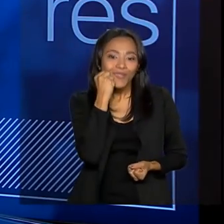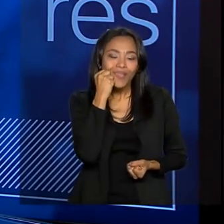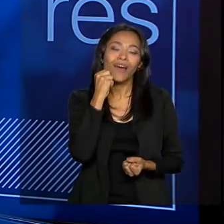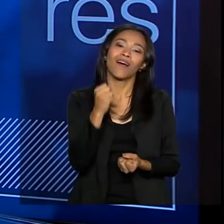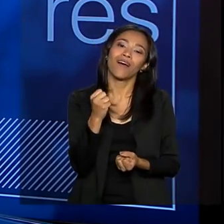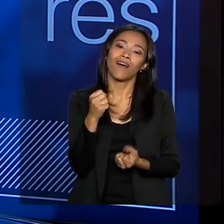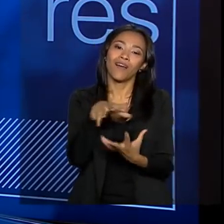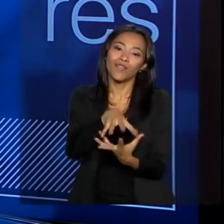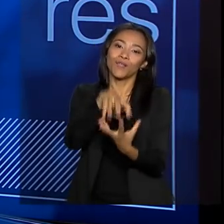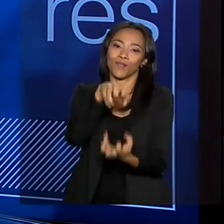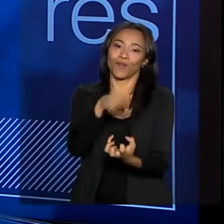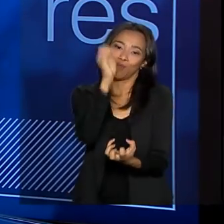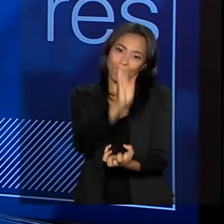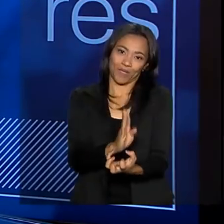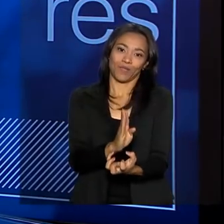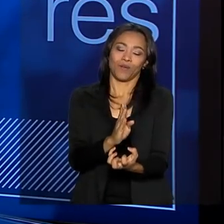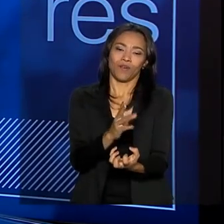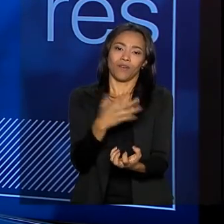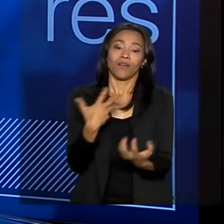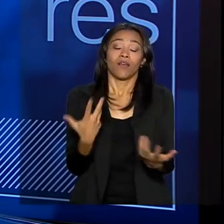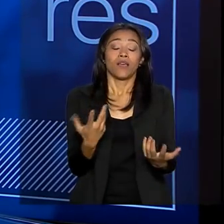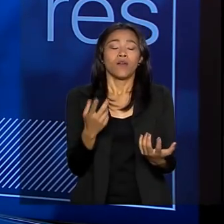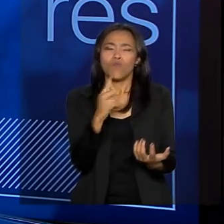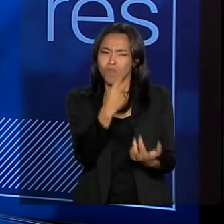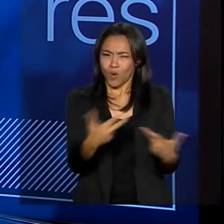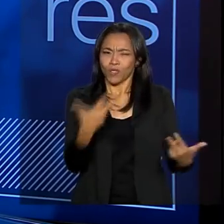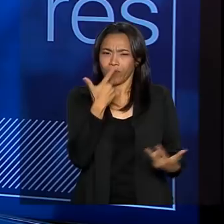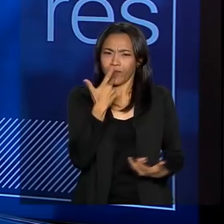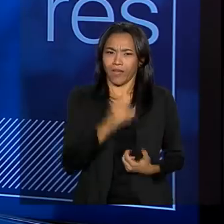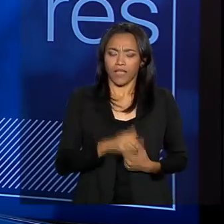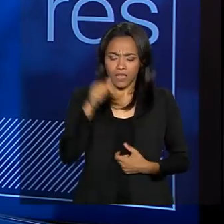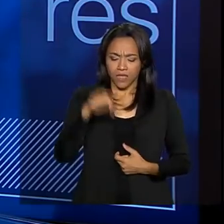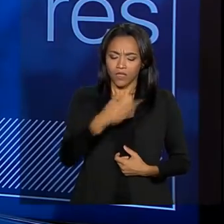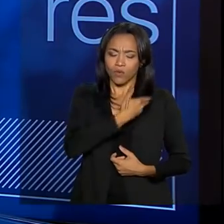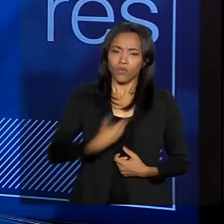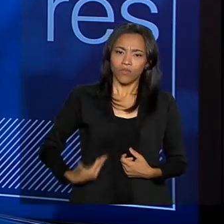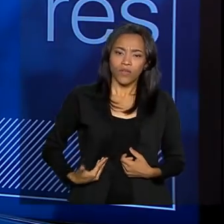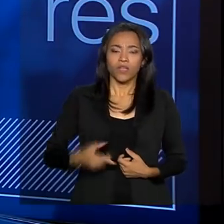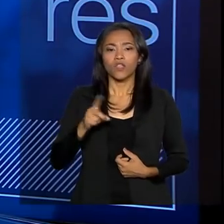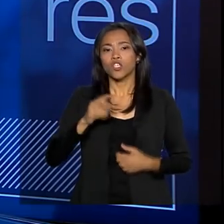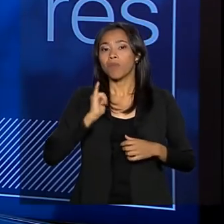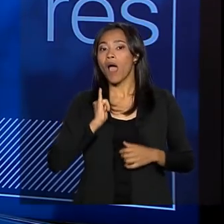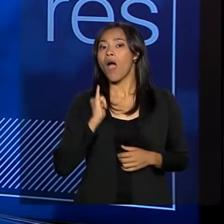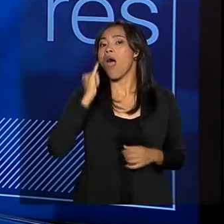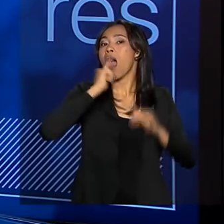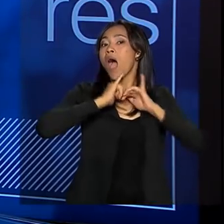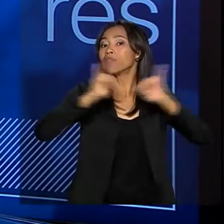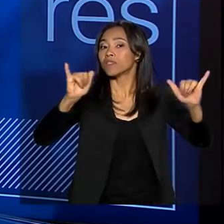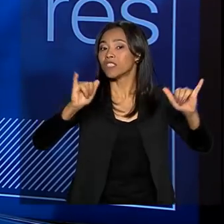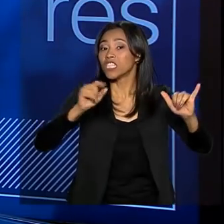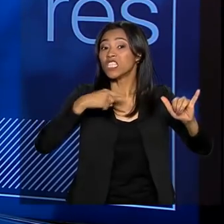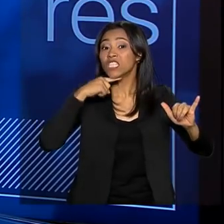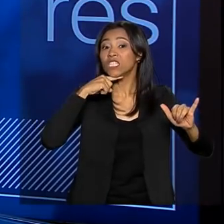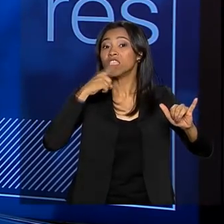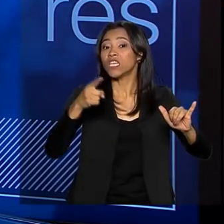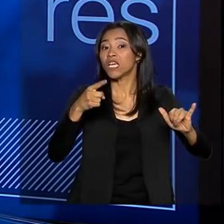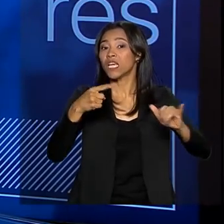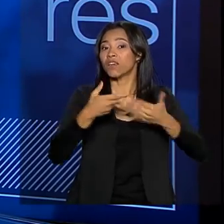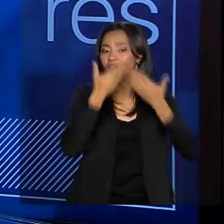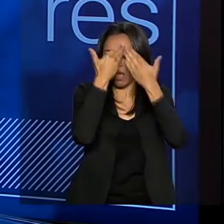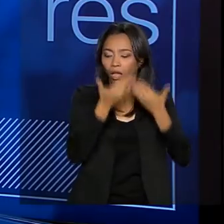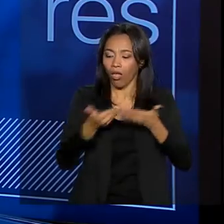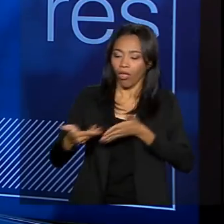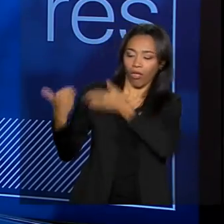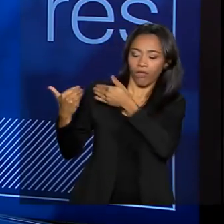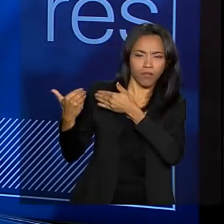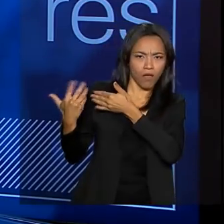Brasil. Nós vamos acolher. Deixa eu dizer uma coisa, Paulo. Neste governo, nós estamos mandando o seguinte recado. Ninguém vai ficar para trás. E